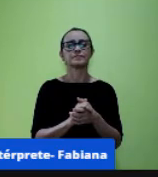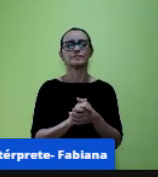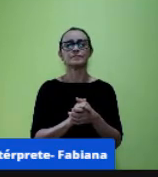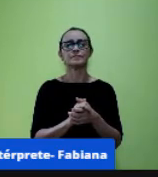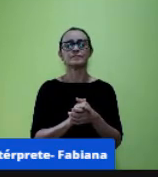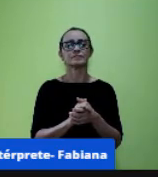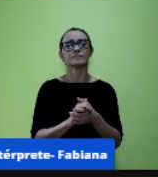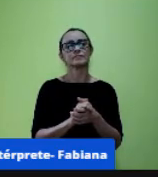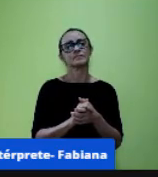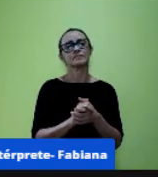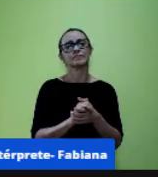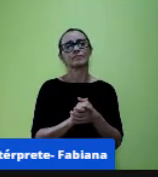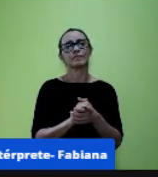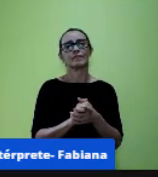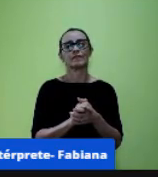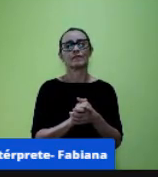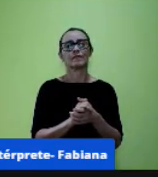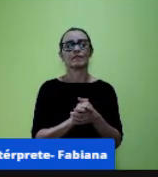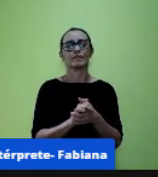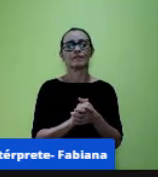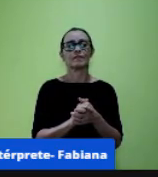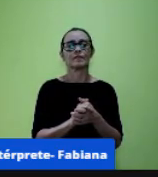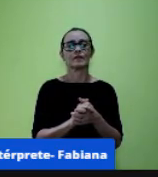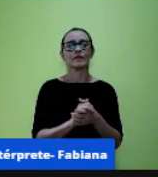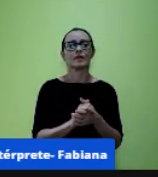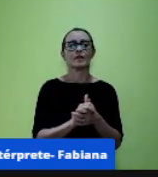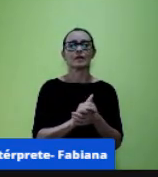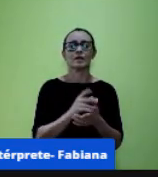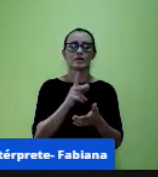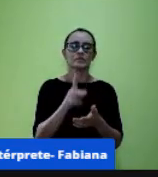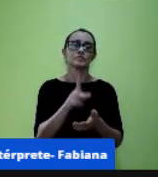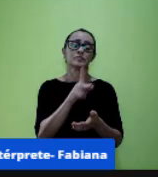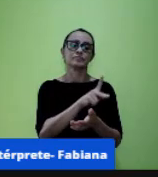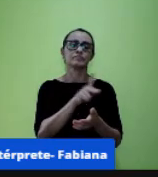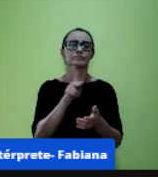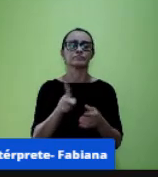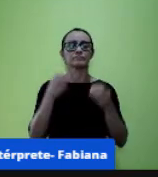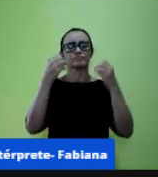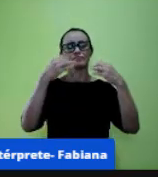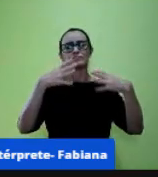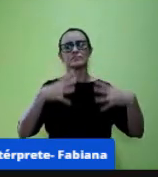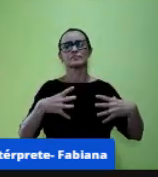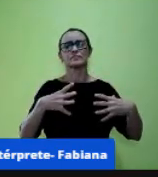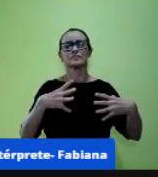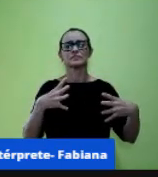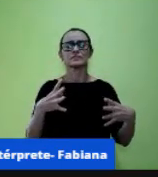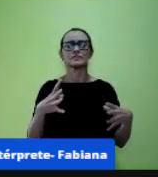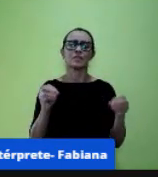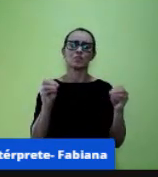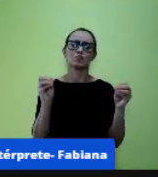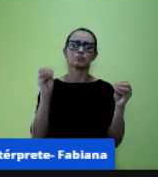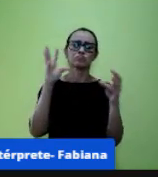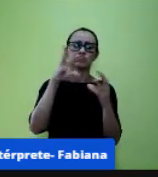nós temos essa fala da professora Janine que vai sintetizar um pouco desse disso que